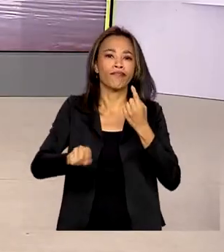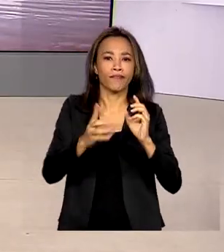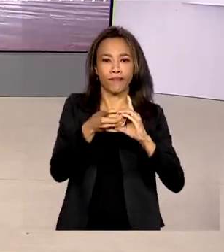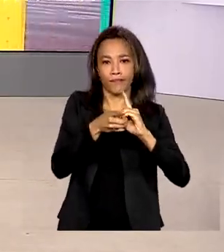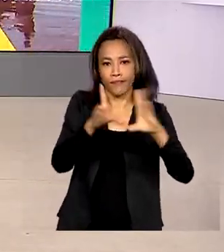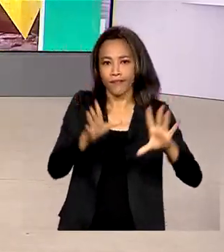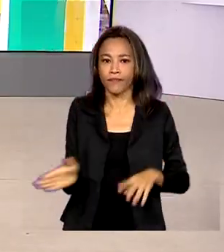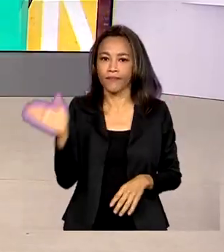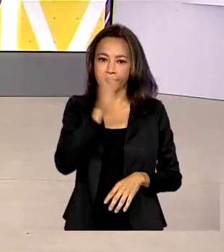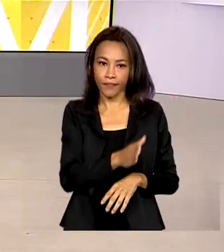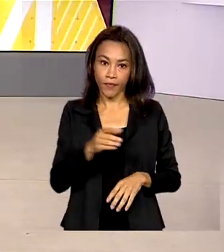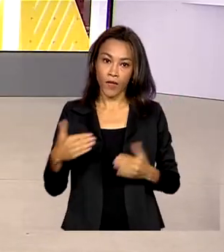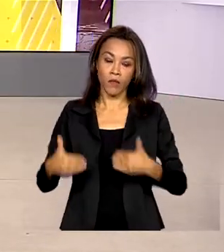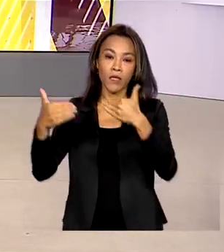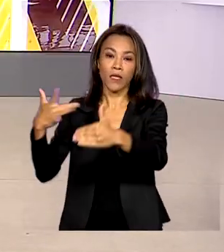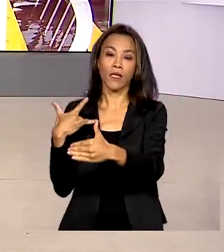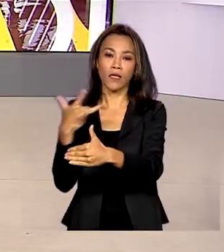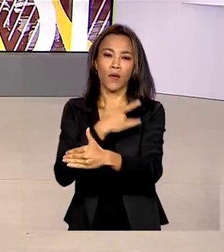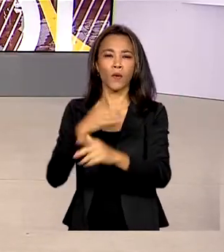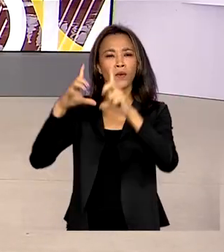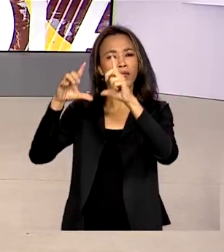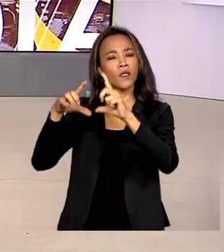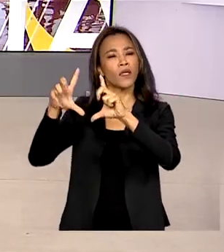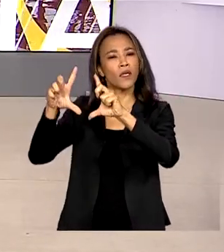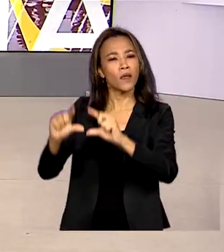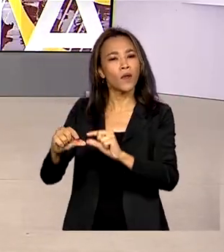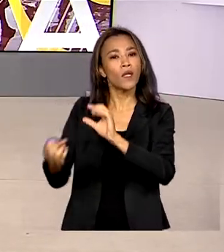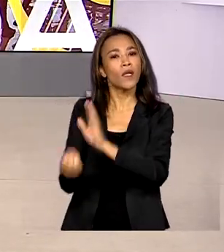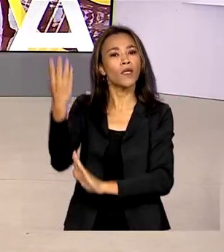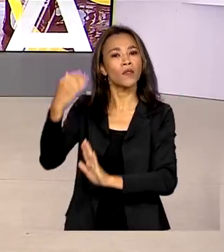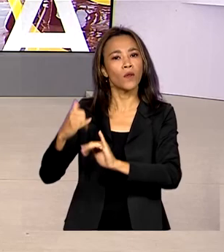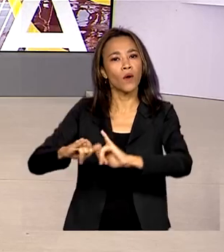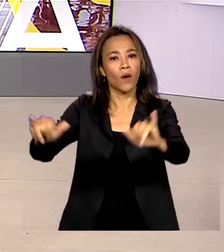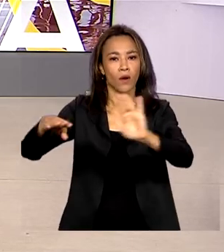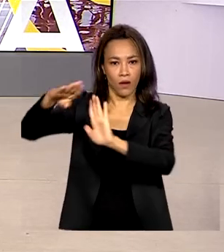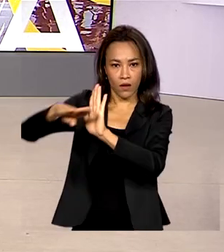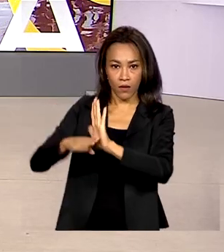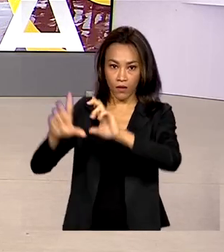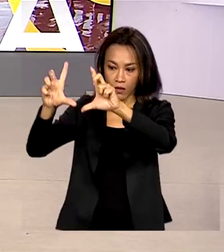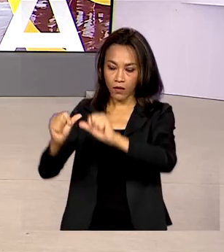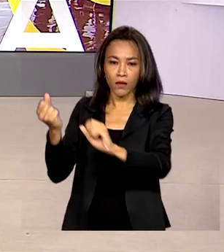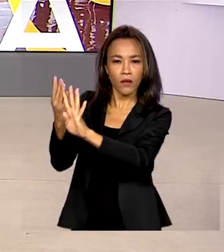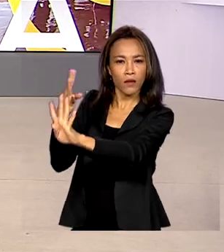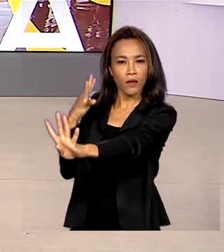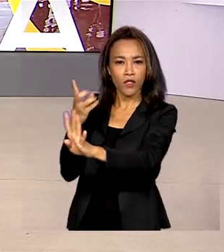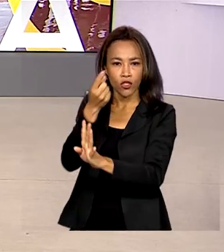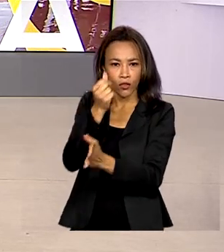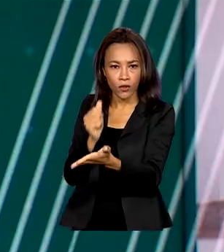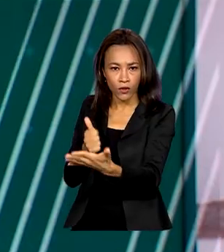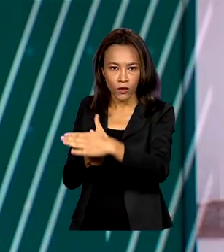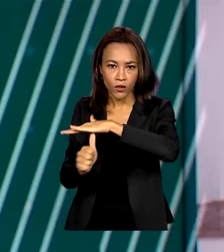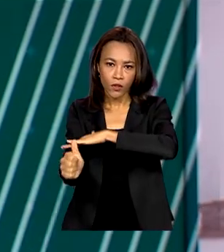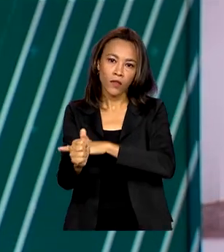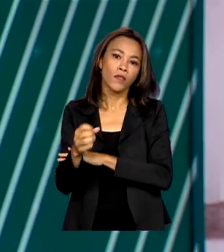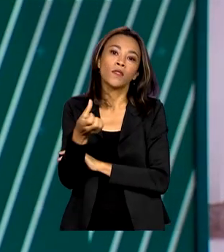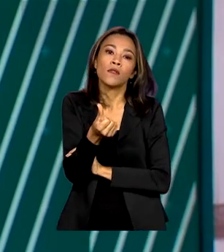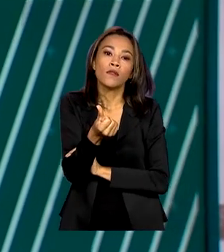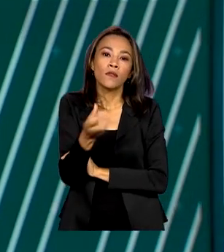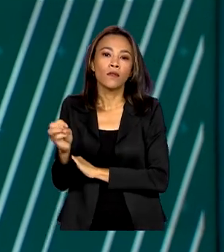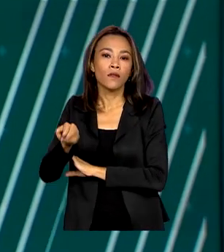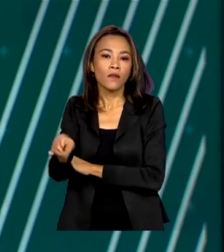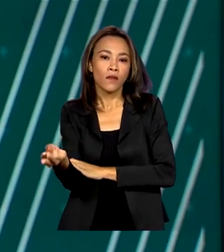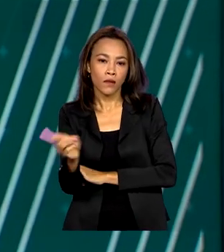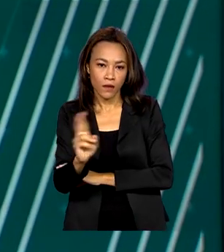para a Redução de Filas de Cirurgias Eletivas no SUS. O investimento é de 600 milhões de reais. O presidente